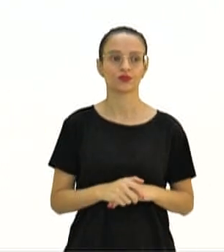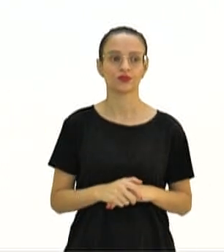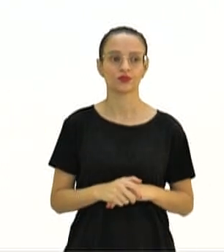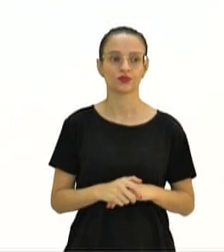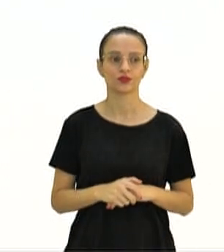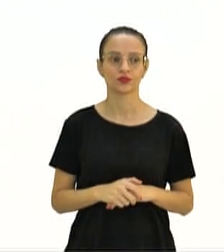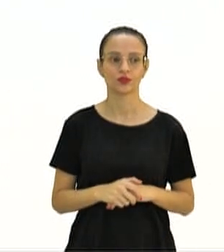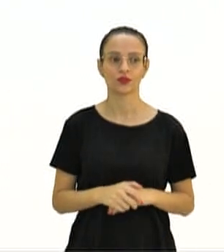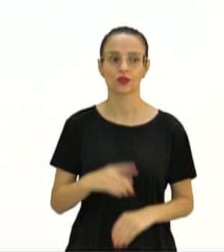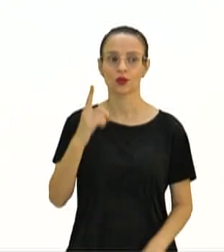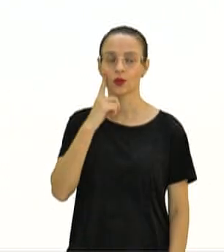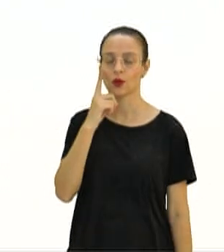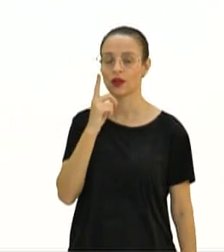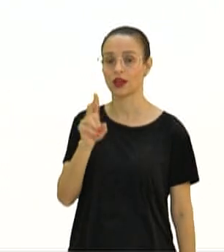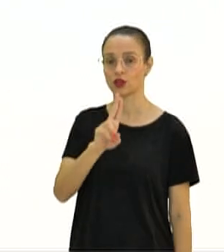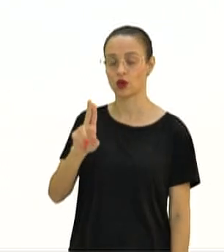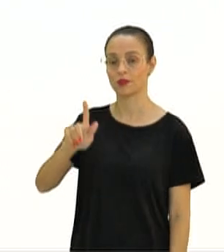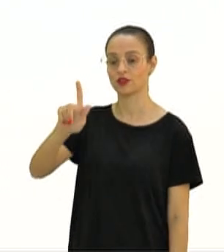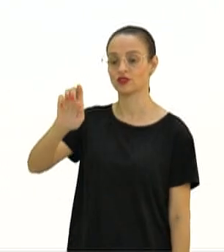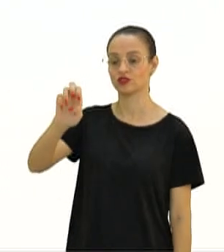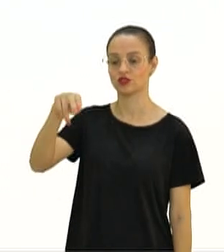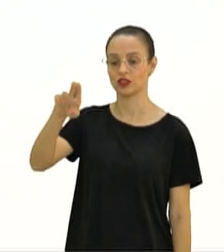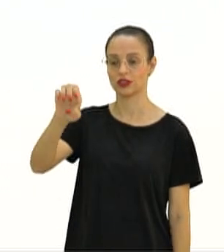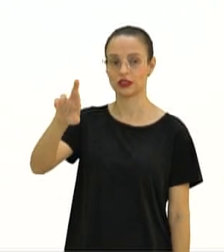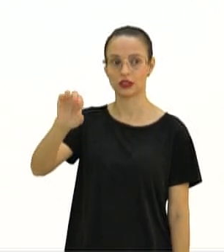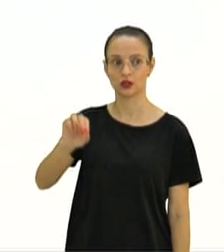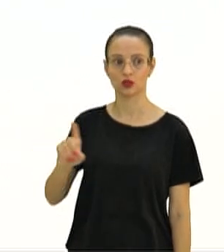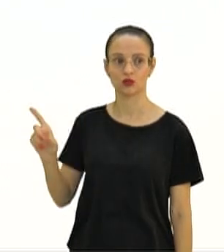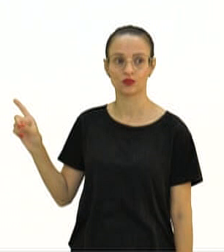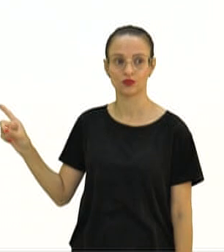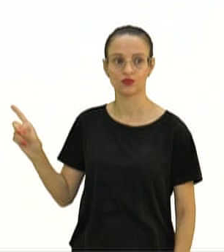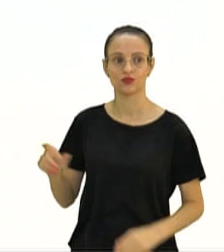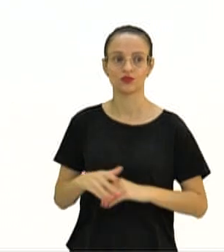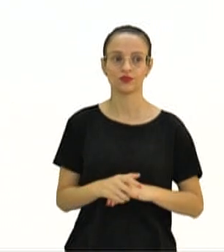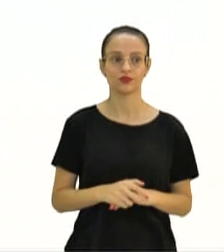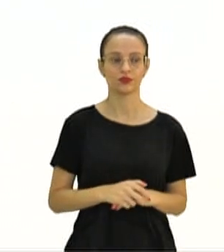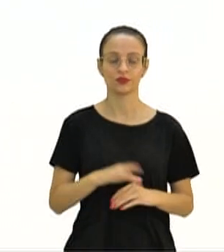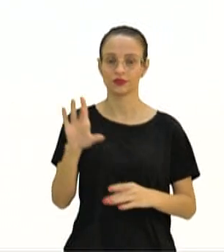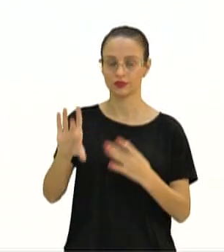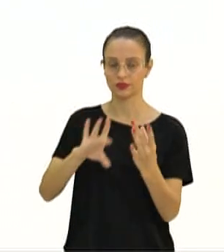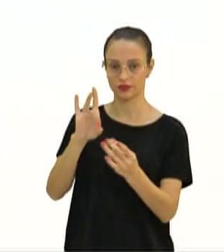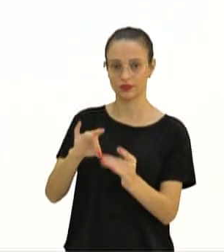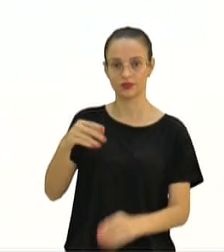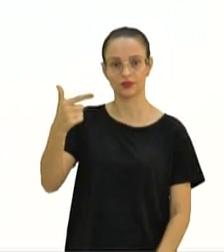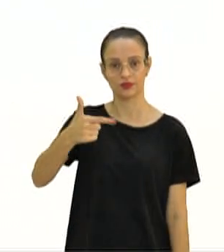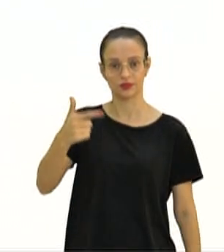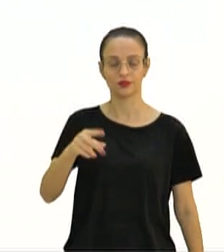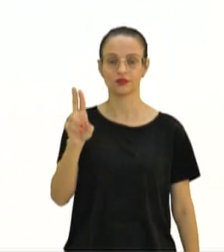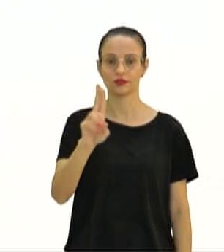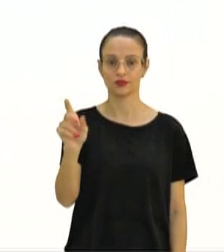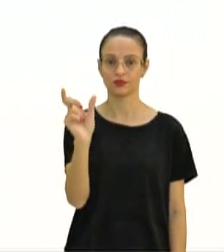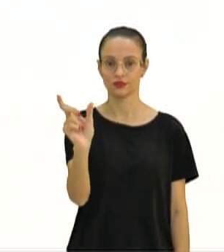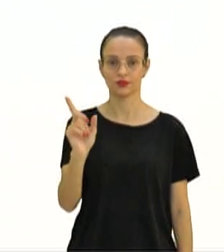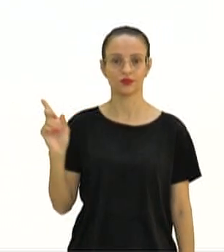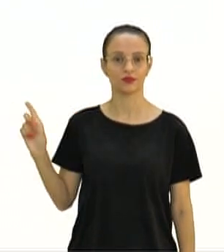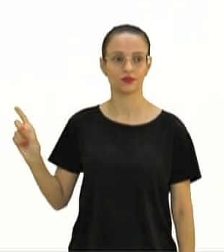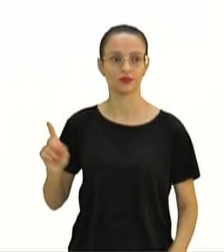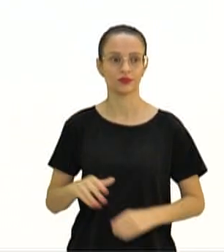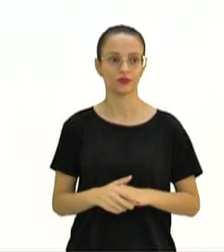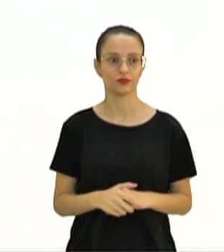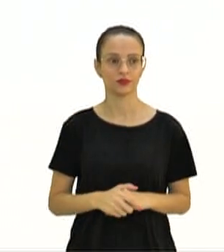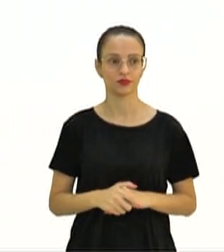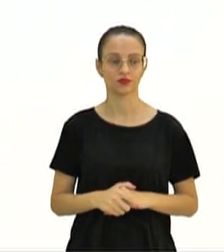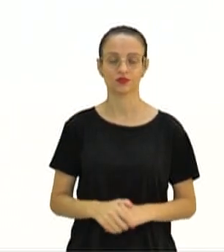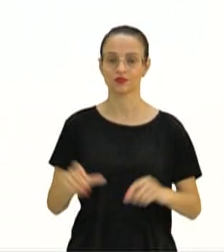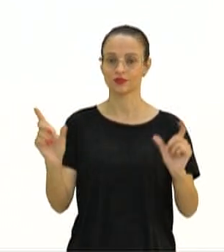o nome do gênero, Loxocellis, o epíteto específico, que é o segundo nome, intermédia. E os